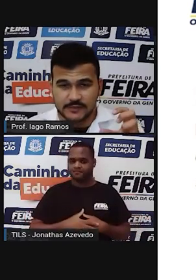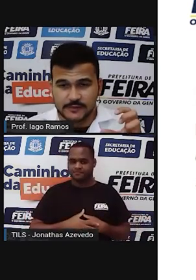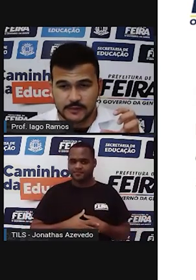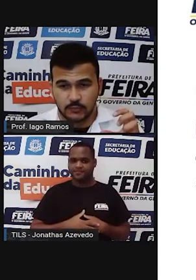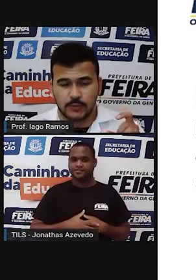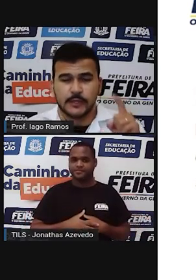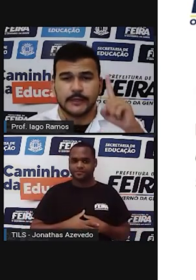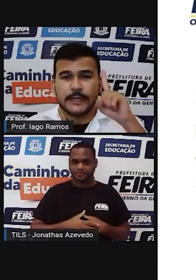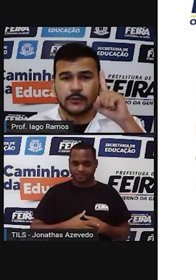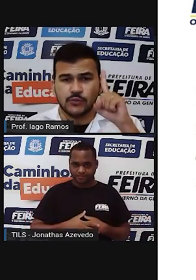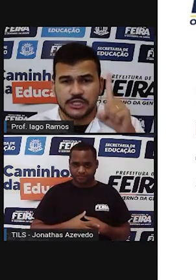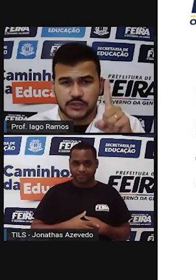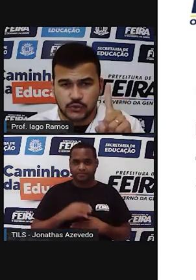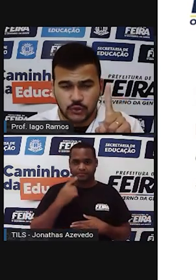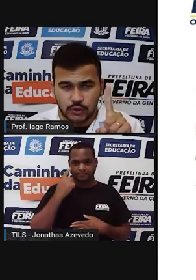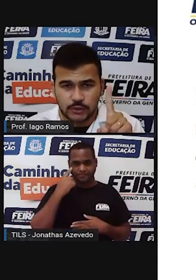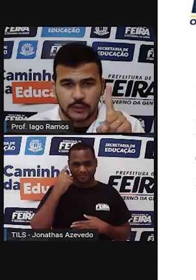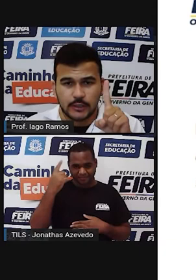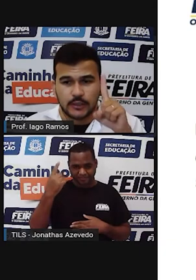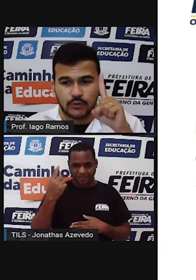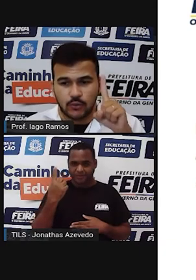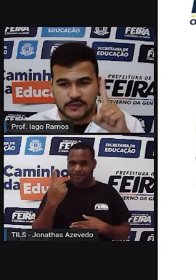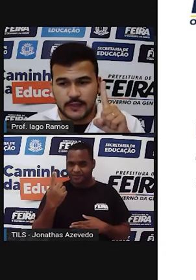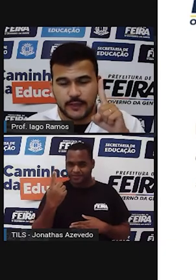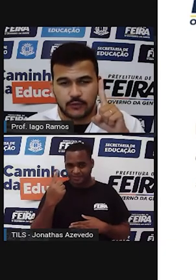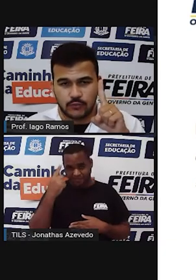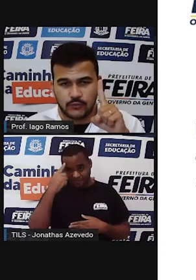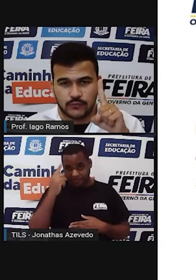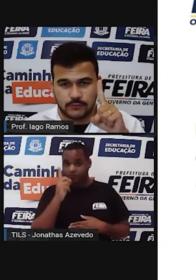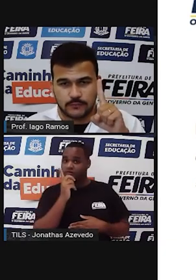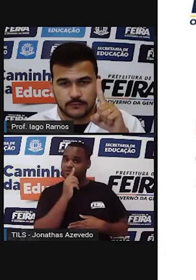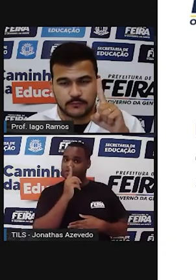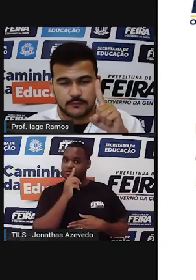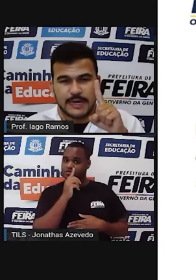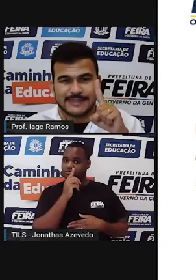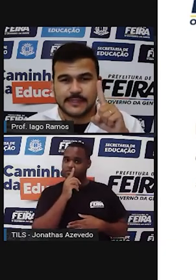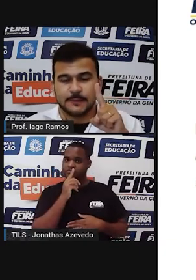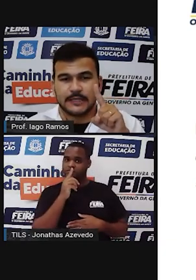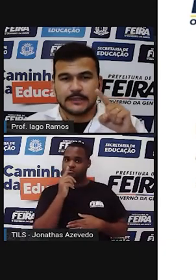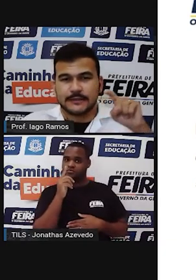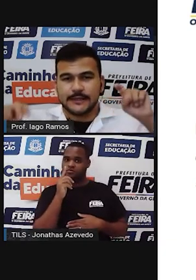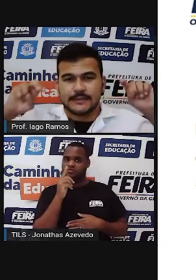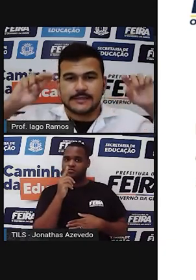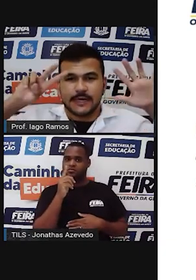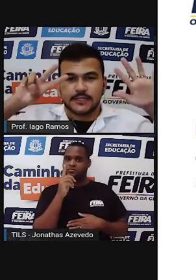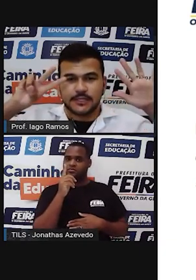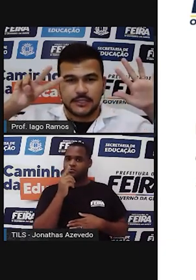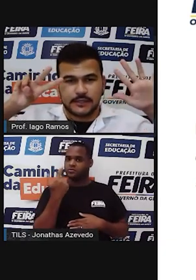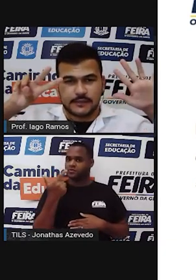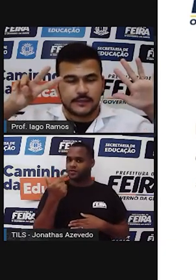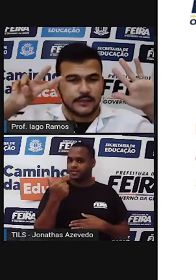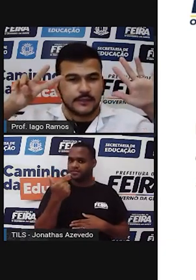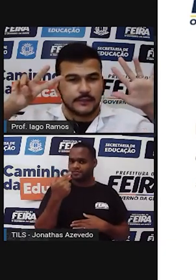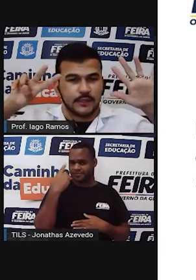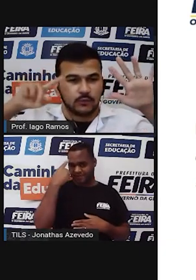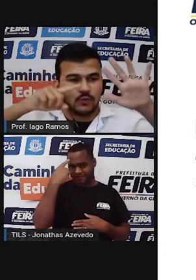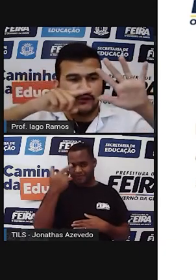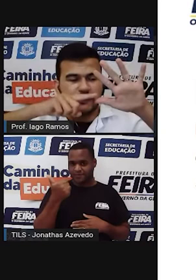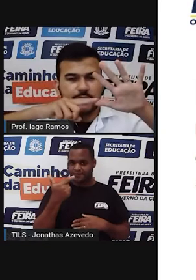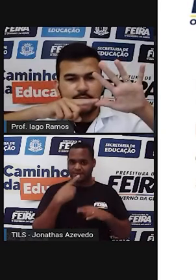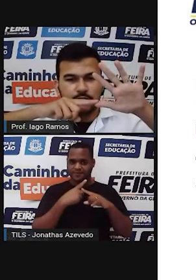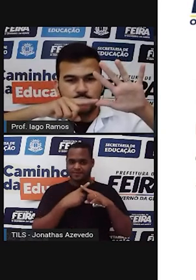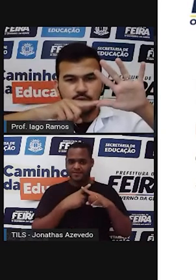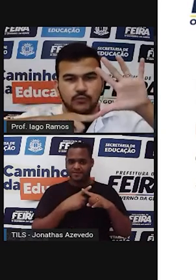então, preste atenção, em um dia só, 12 litros, a semana tem sete dias. Então,